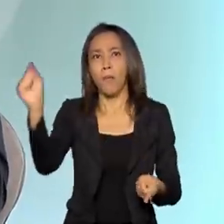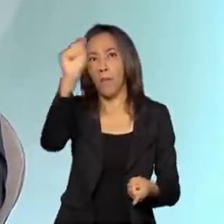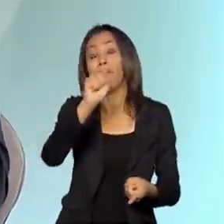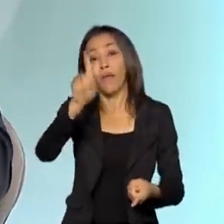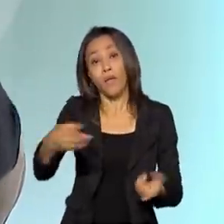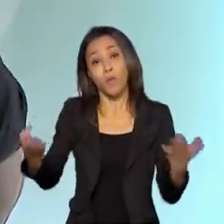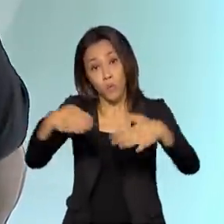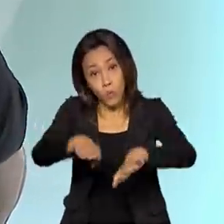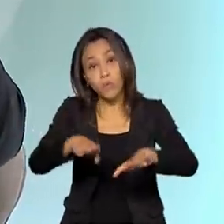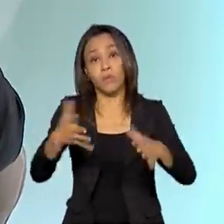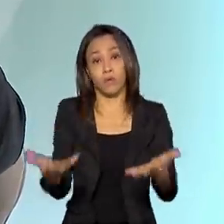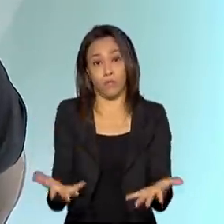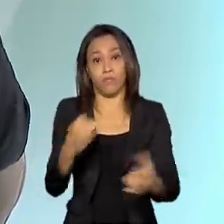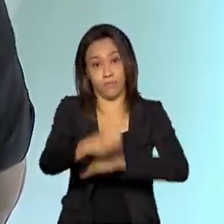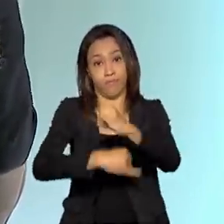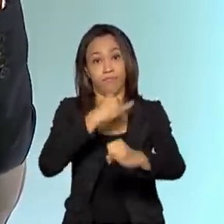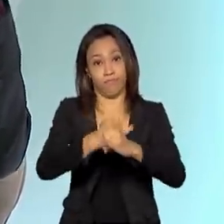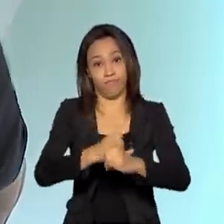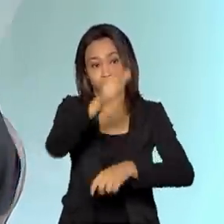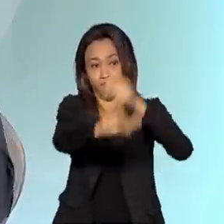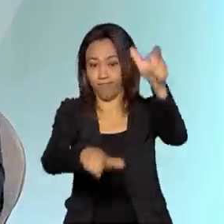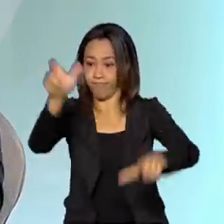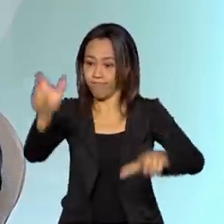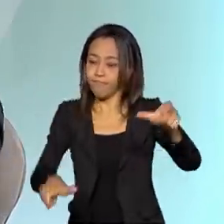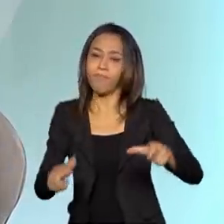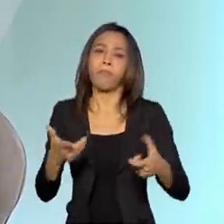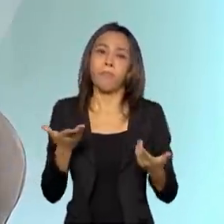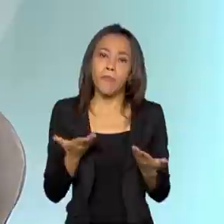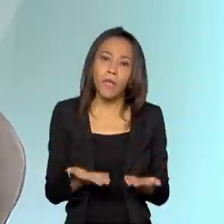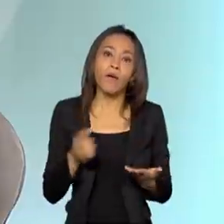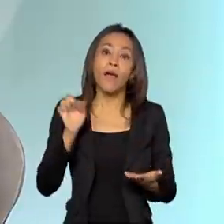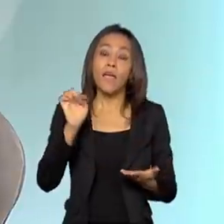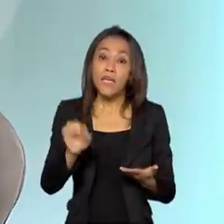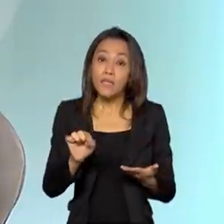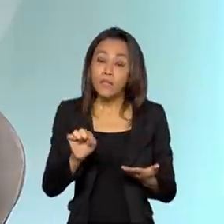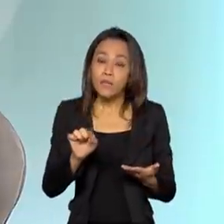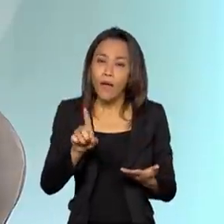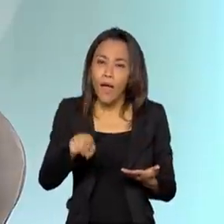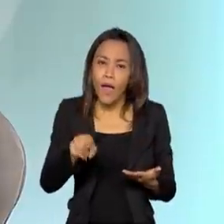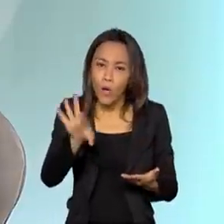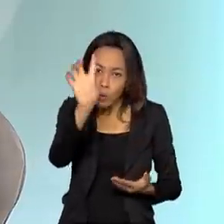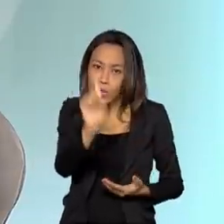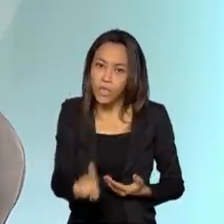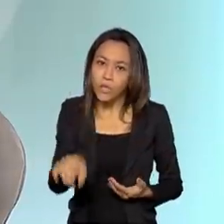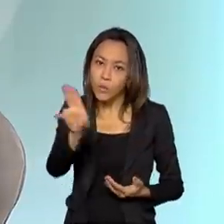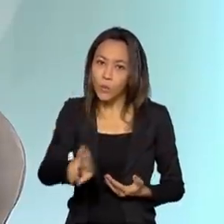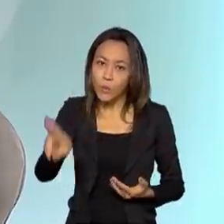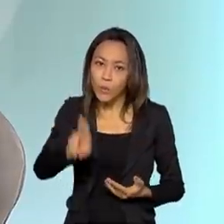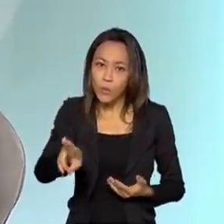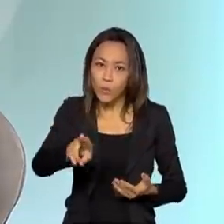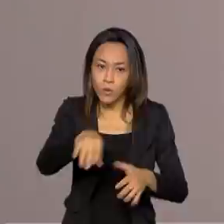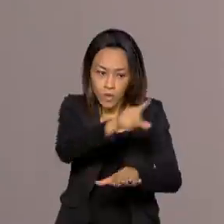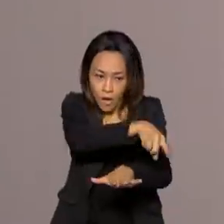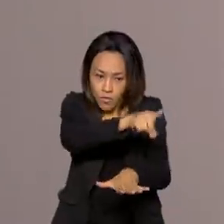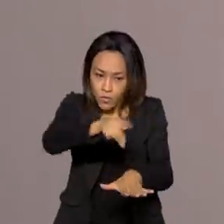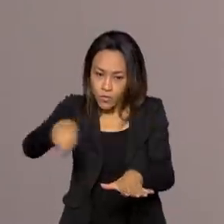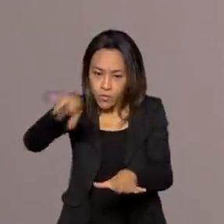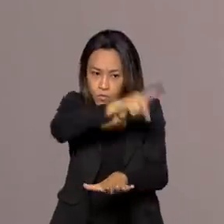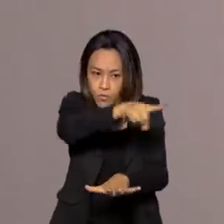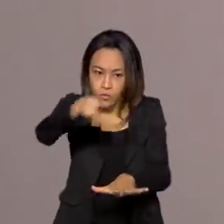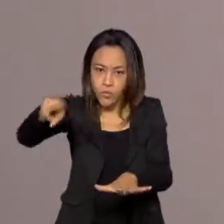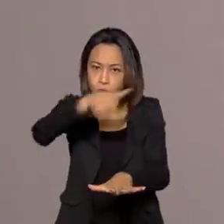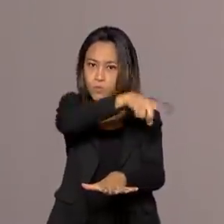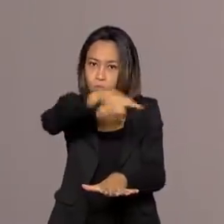Portanto, o preço mínimo, ele é o resultado daquilo que vale o direito de uso da faixa, menos esses compromissos de